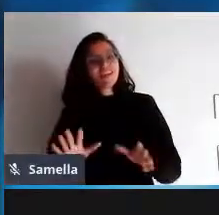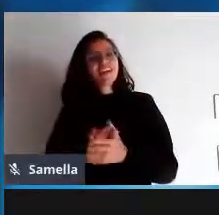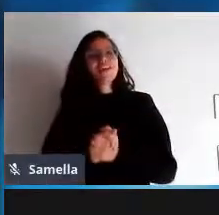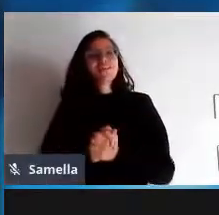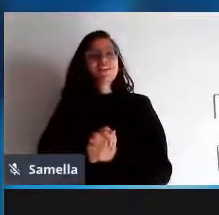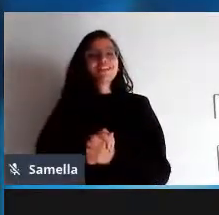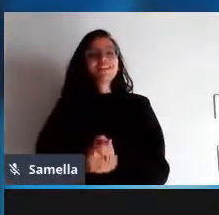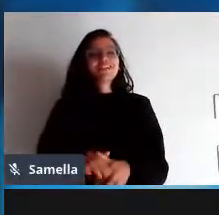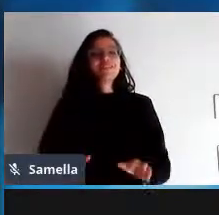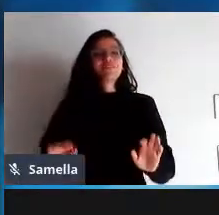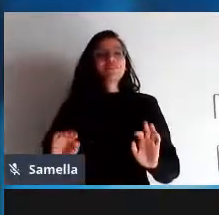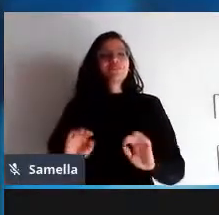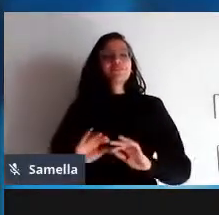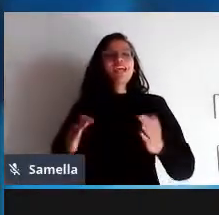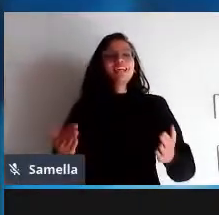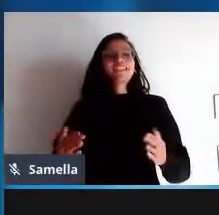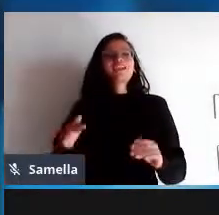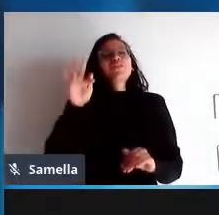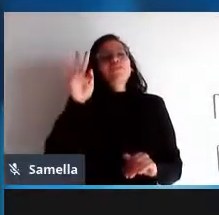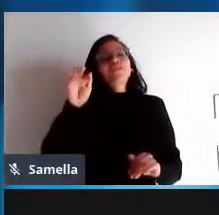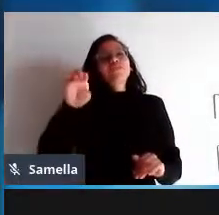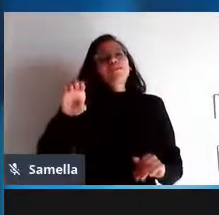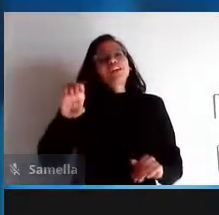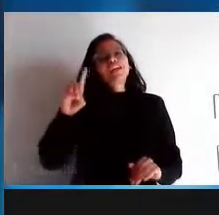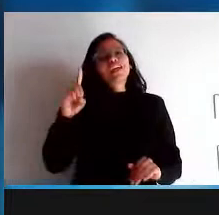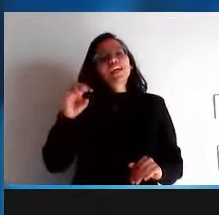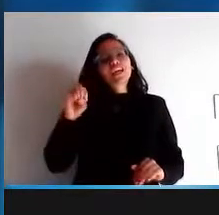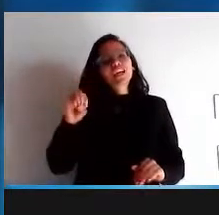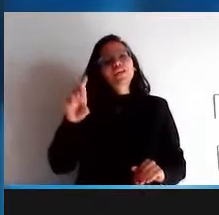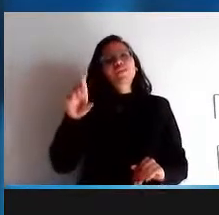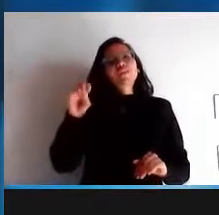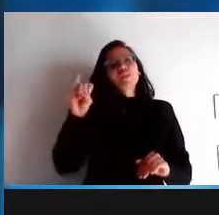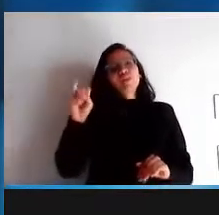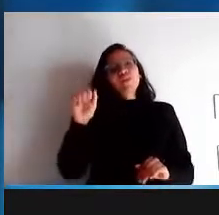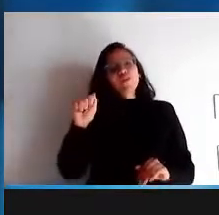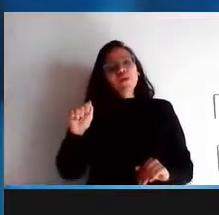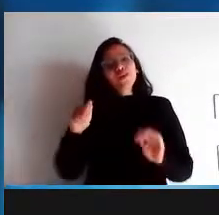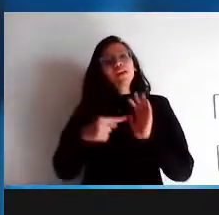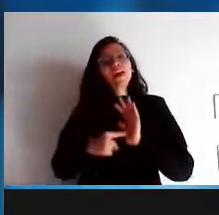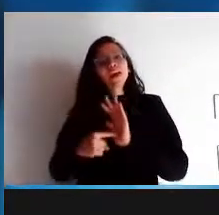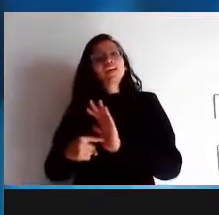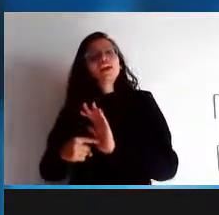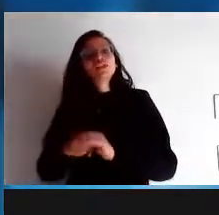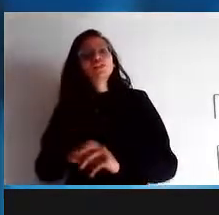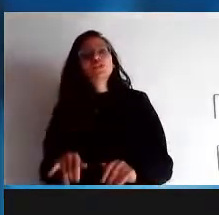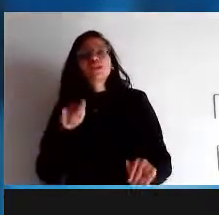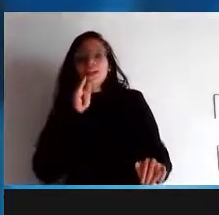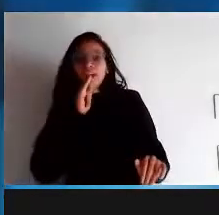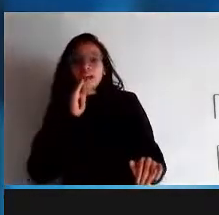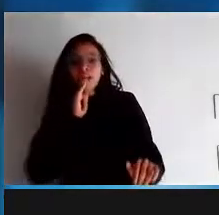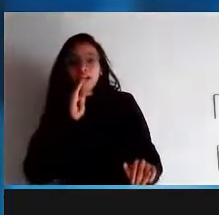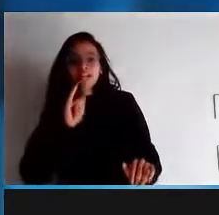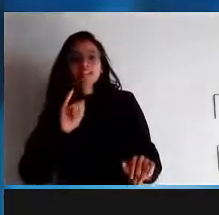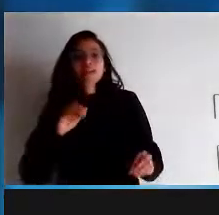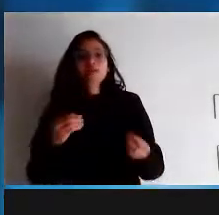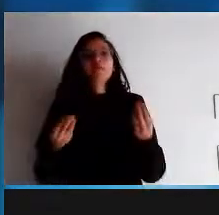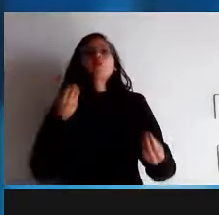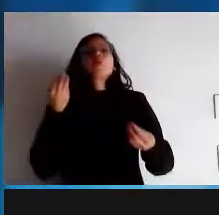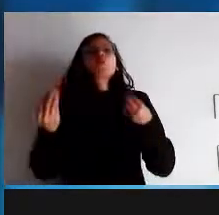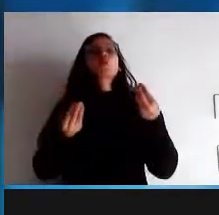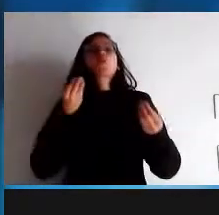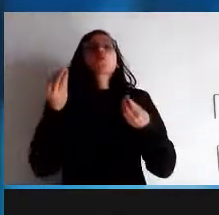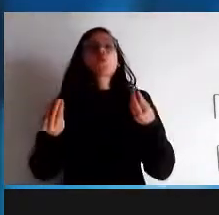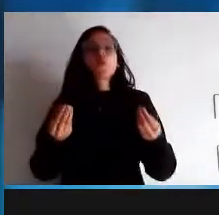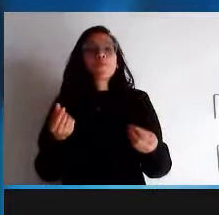e a distribuição Fedora tá certo isso aí é um exemplo de como funciona no lado econômico